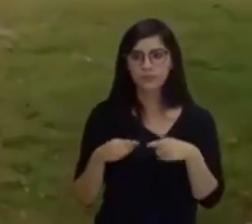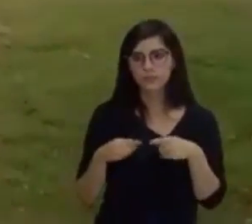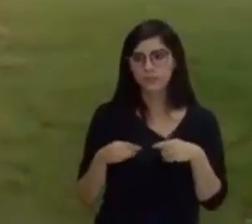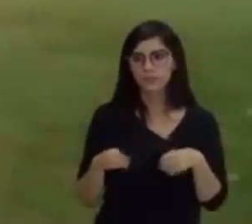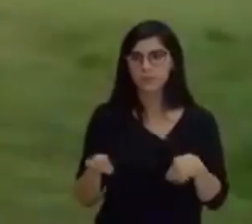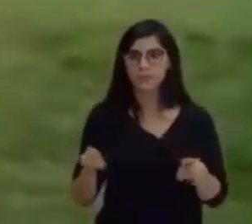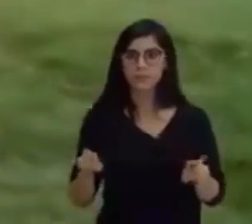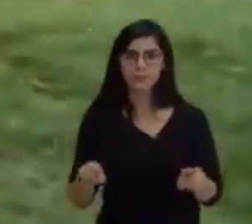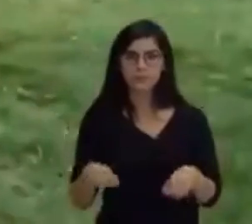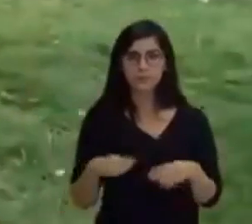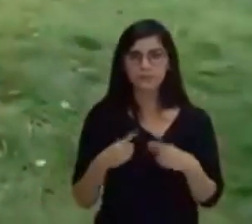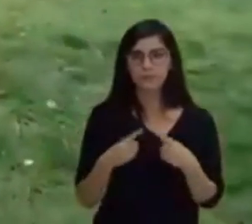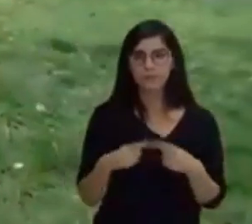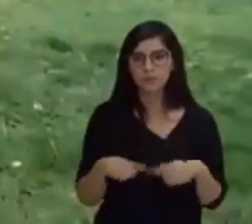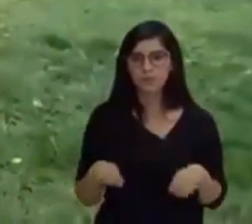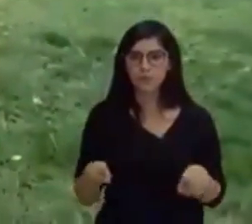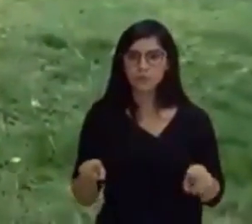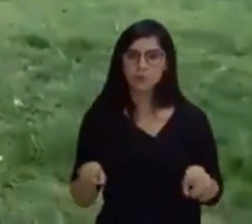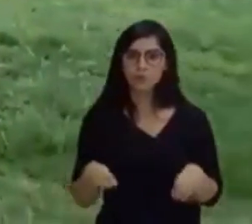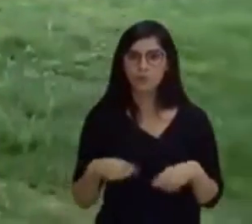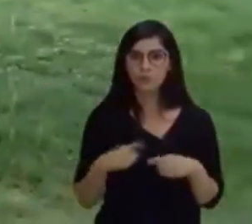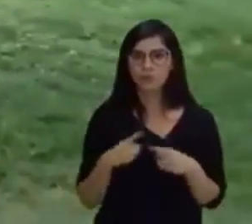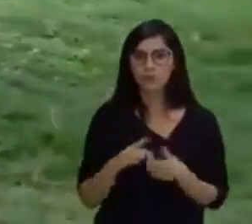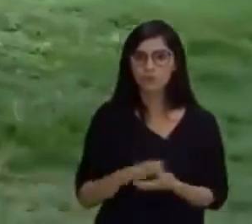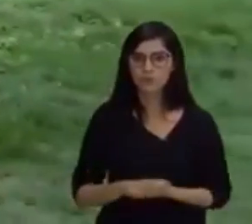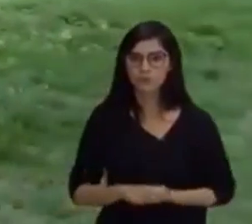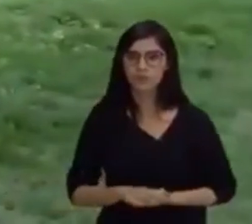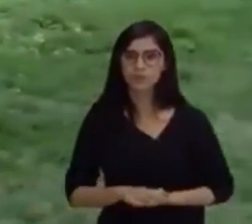Vamos ao vídeo.